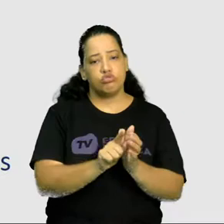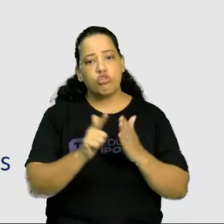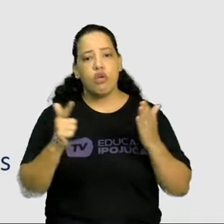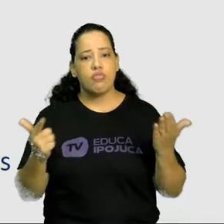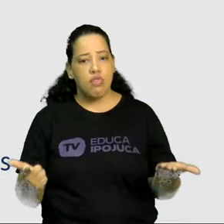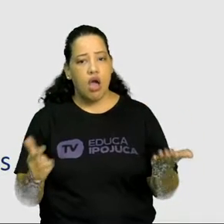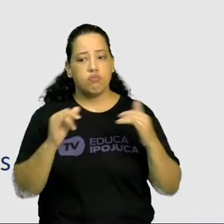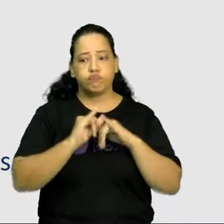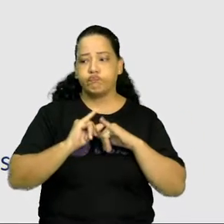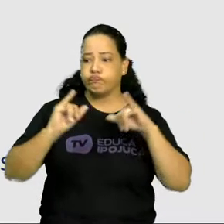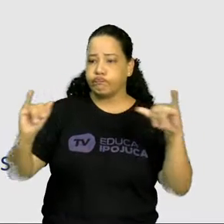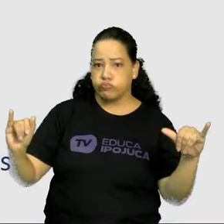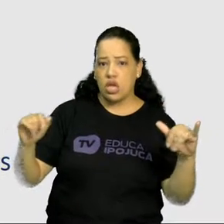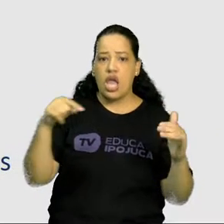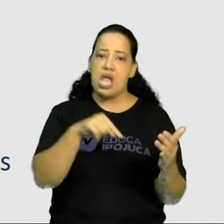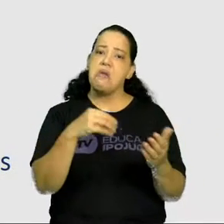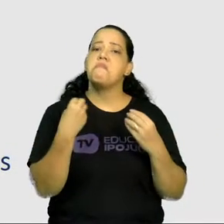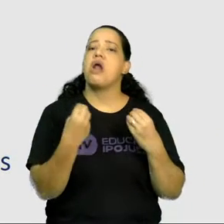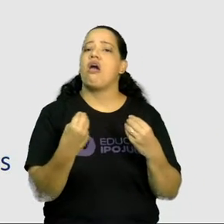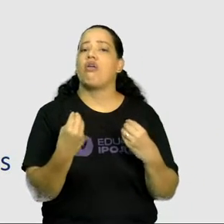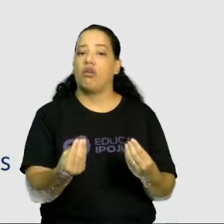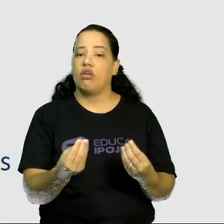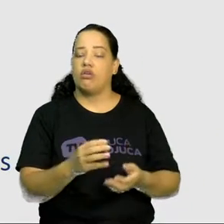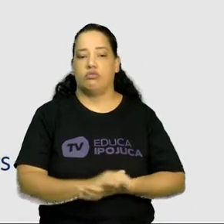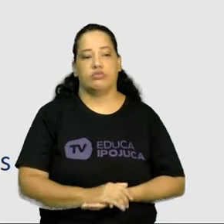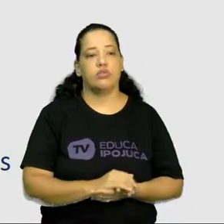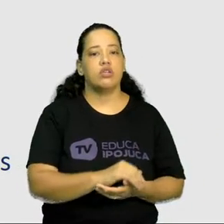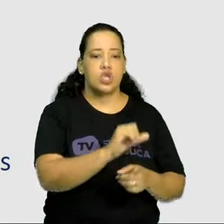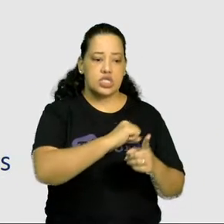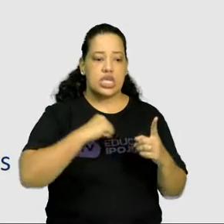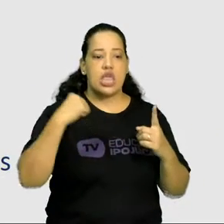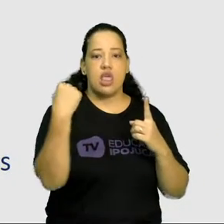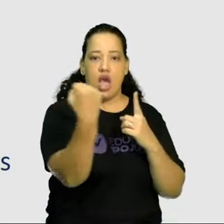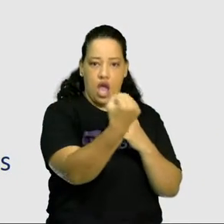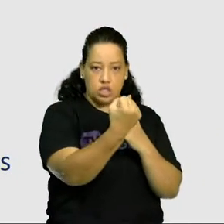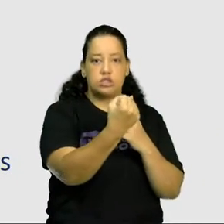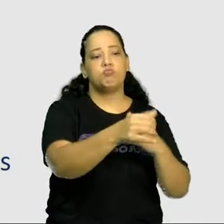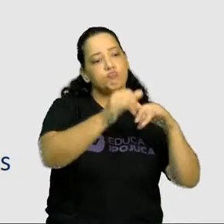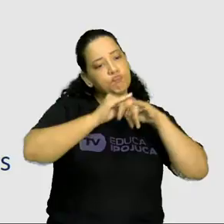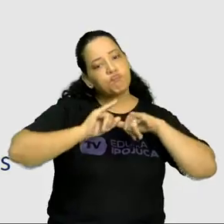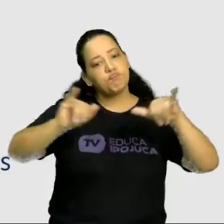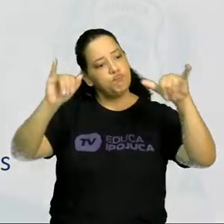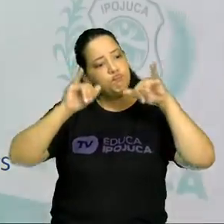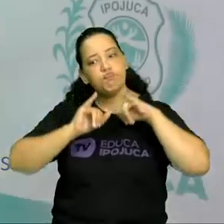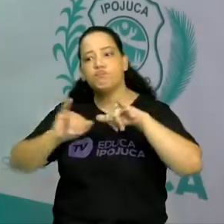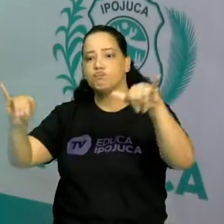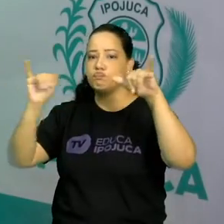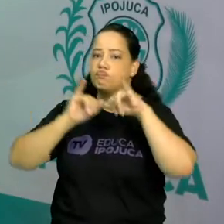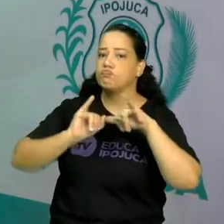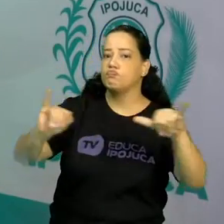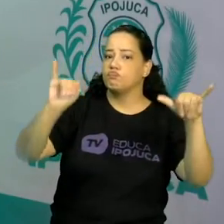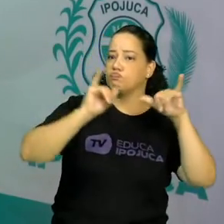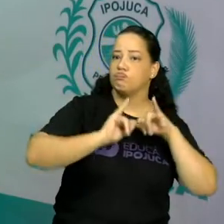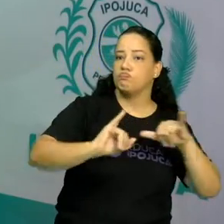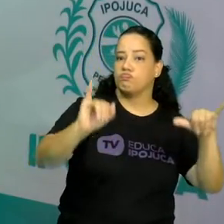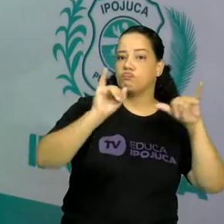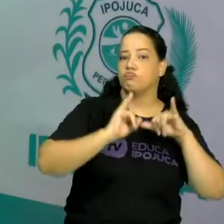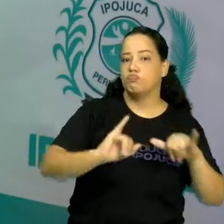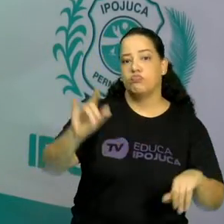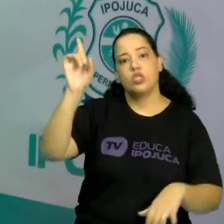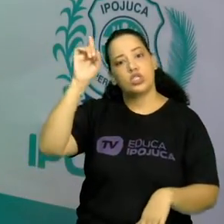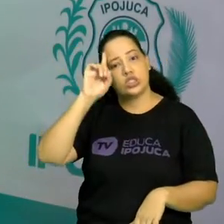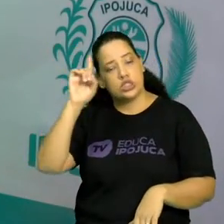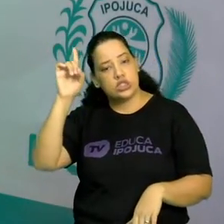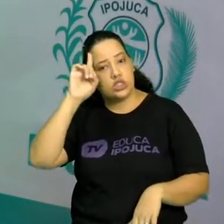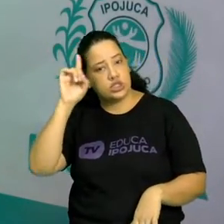E a função social dele? Qual é? Passar informações. Quantas informações são passadas no dia a dia